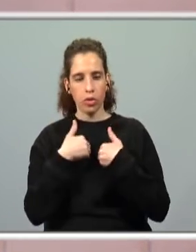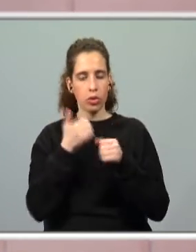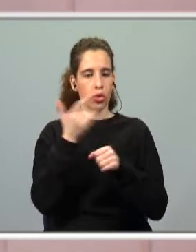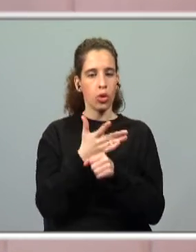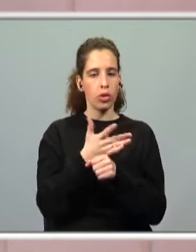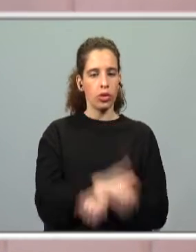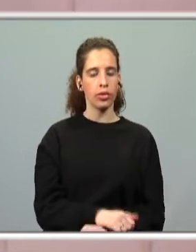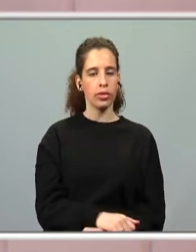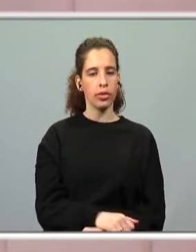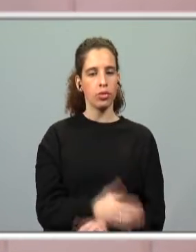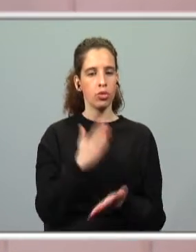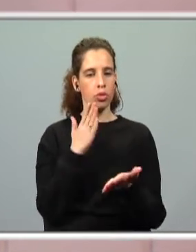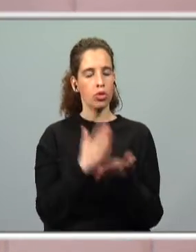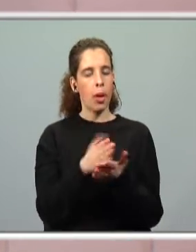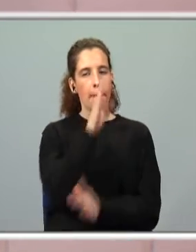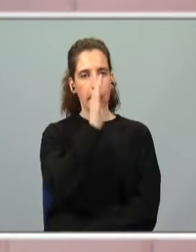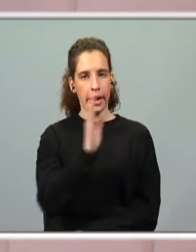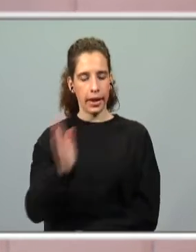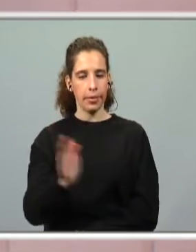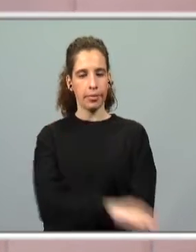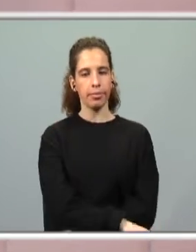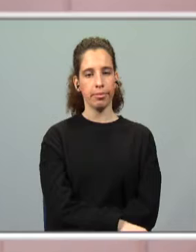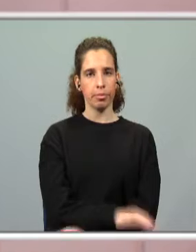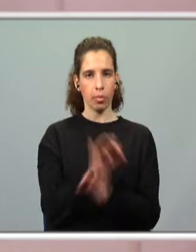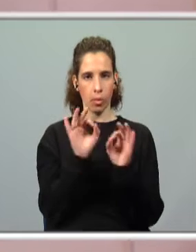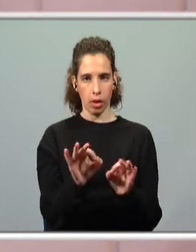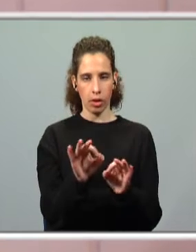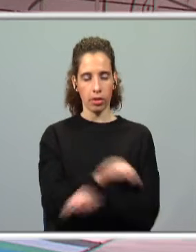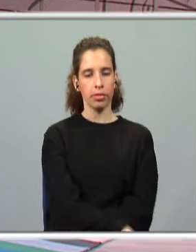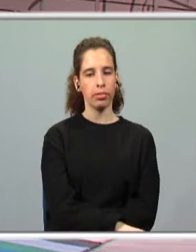noutros vamos só mesmo praticar. Prontos?